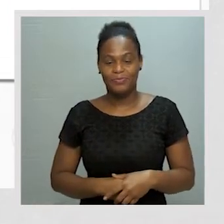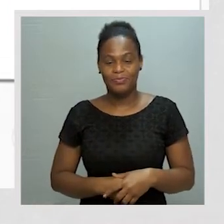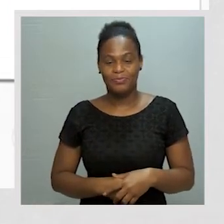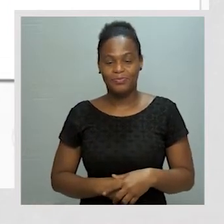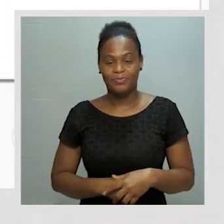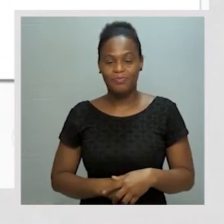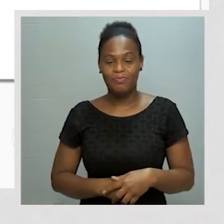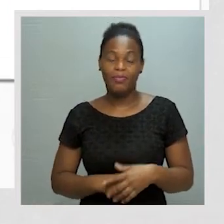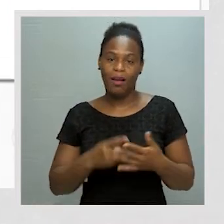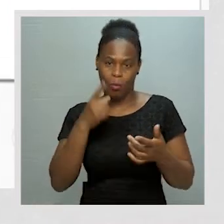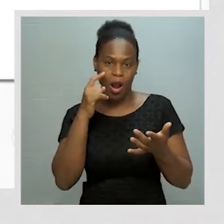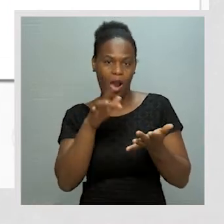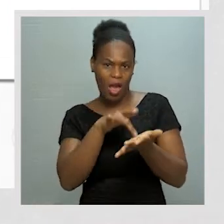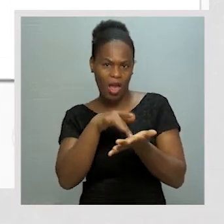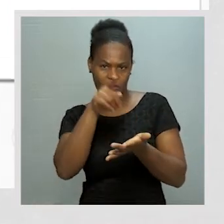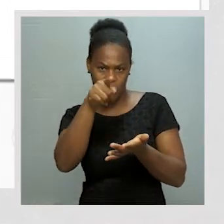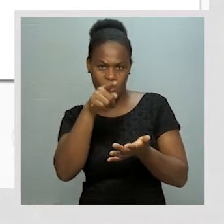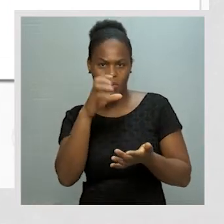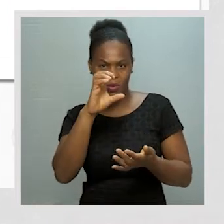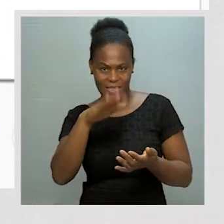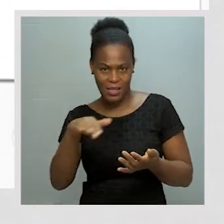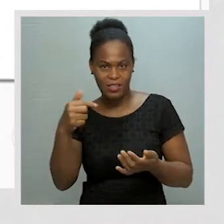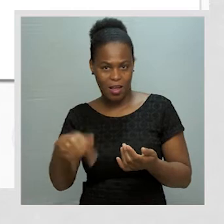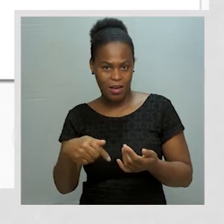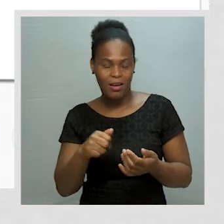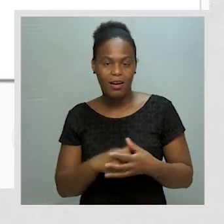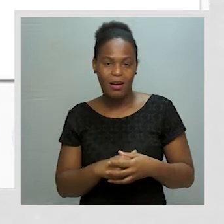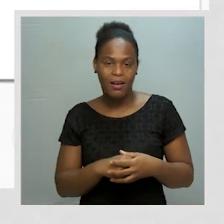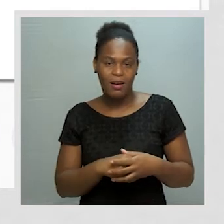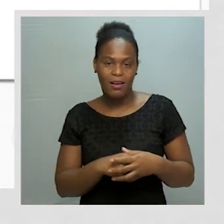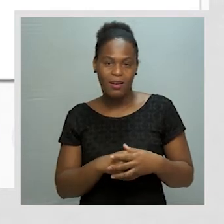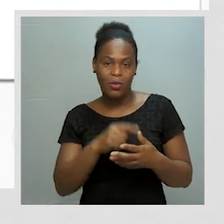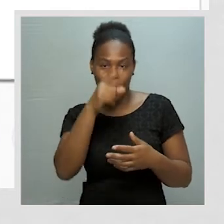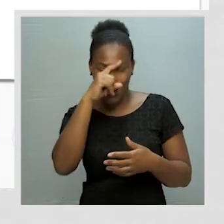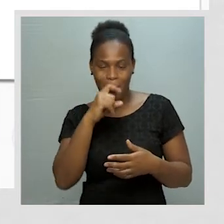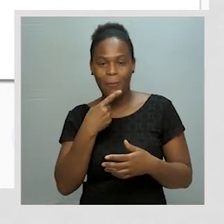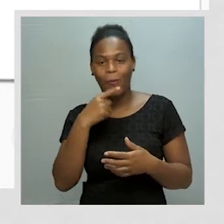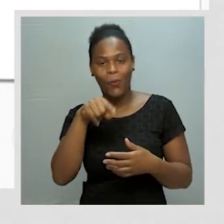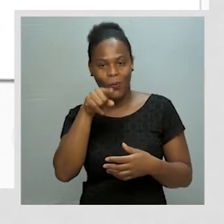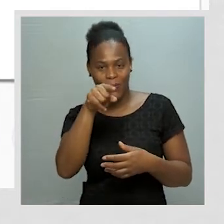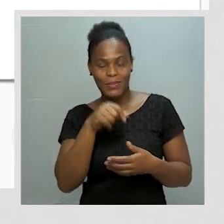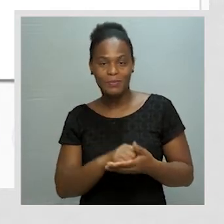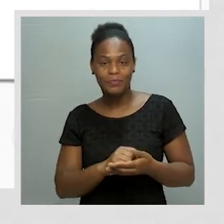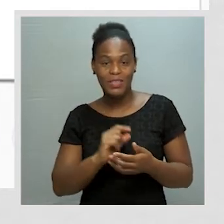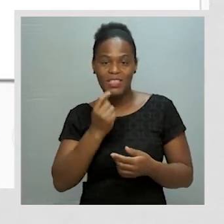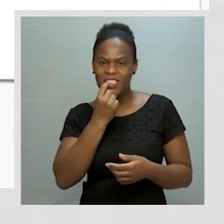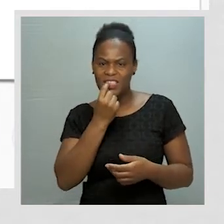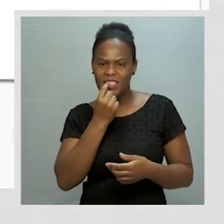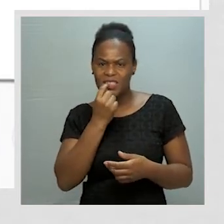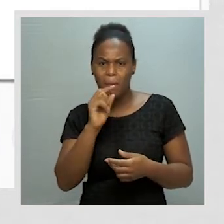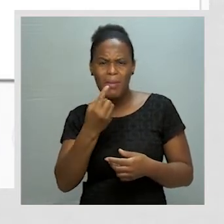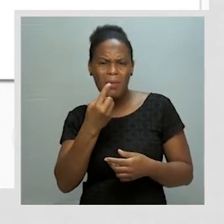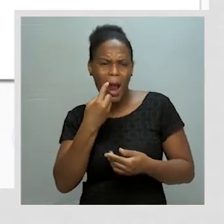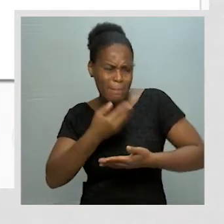E vamos... Vocês têm isto no vosso manual de ciências integradas. Vocês vão relembrar disto. Os primeiros